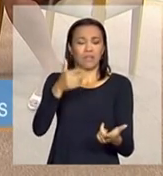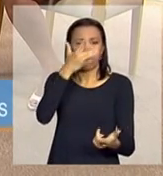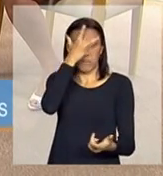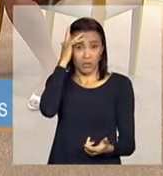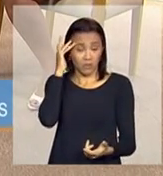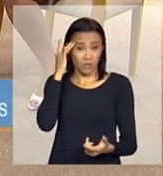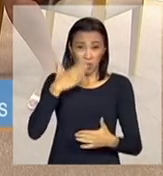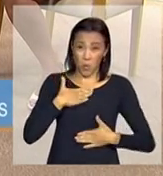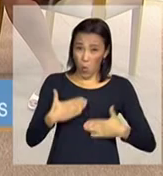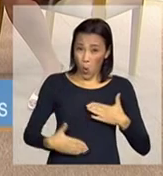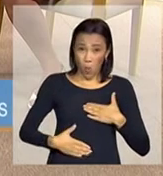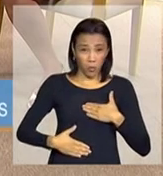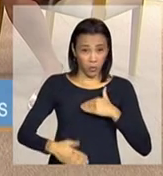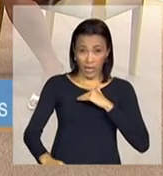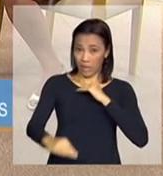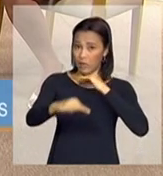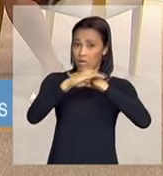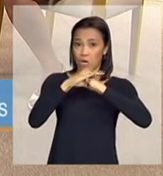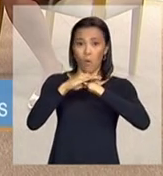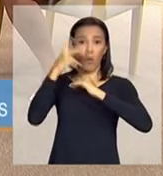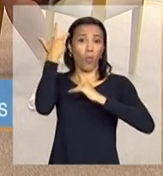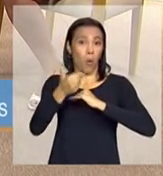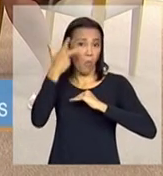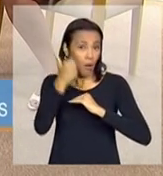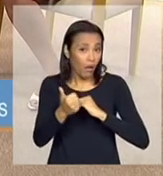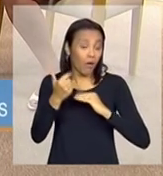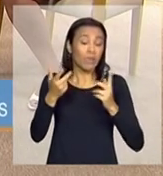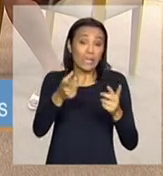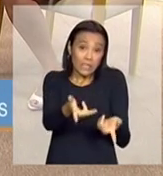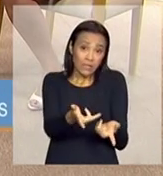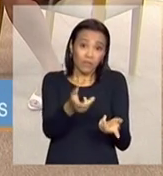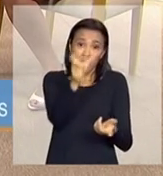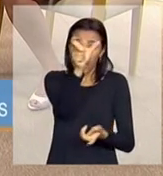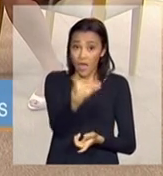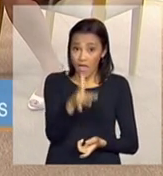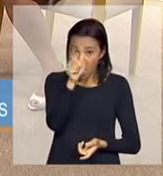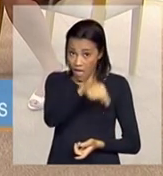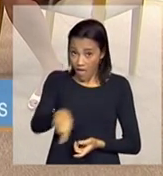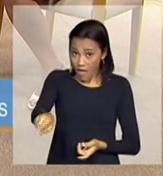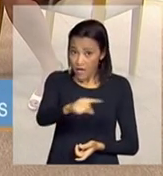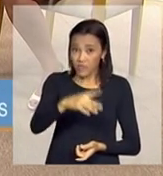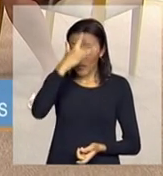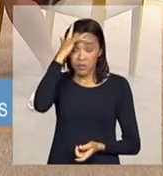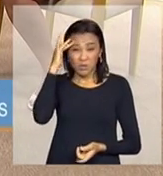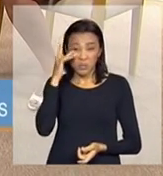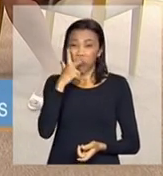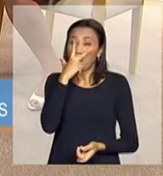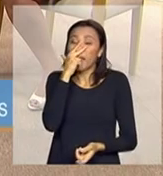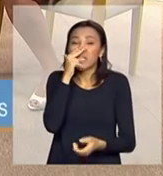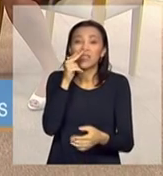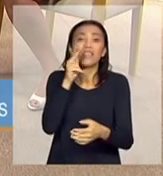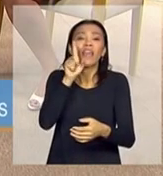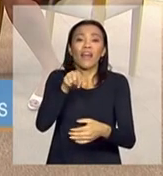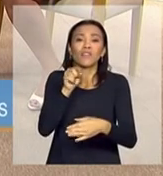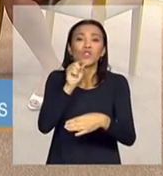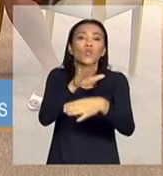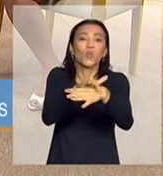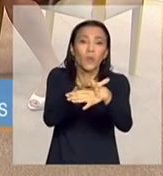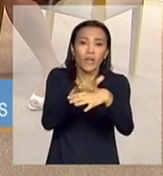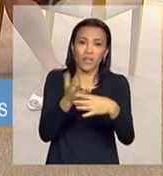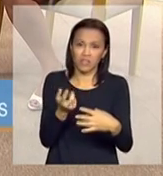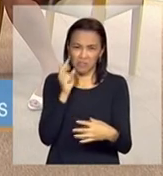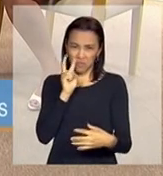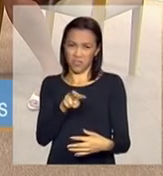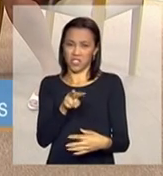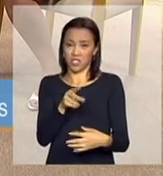que o corpo não era um corpo ideal e justamente por não ser o corpo ideal, eles estavam vinculados a uma situação de doença, digamos assim, né? Elas eram vistas como